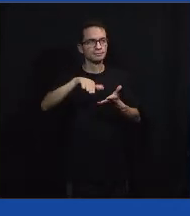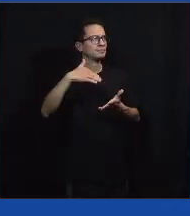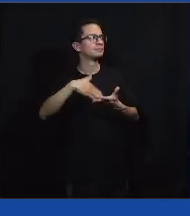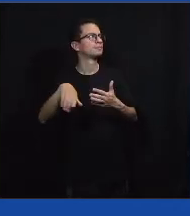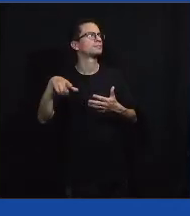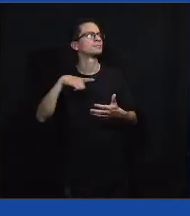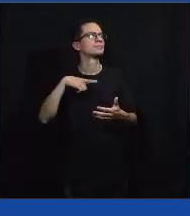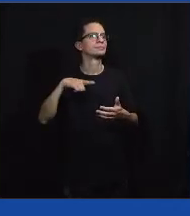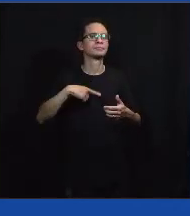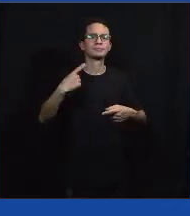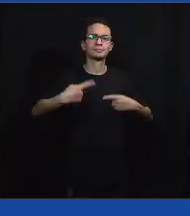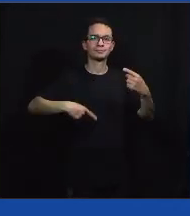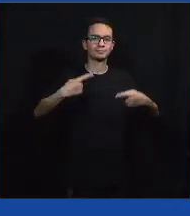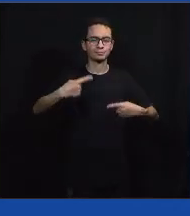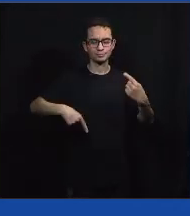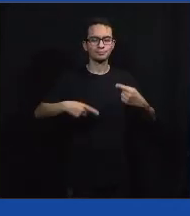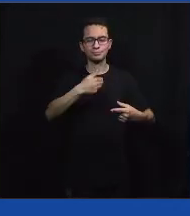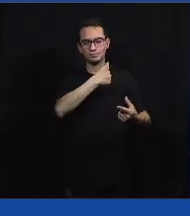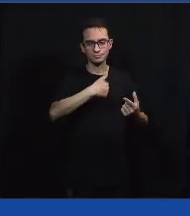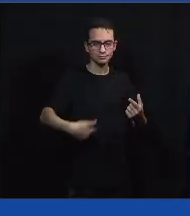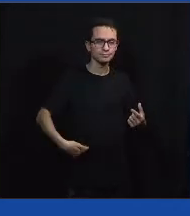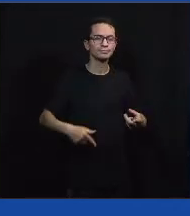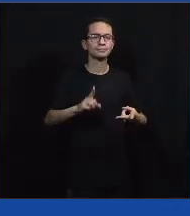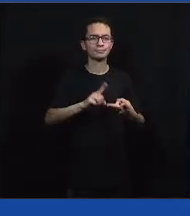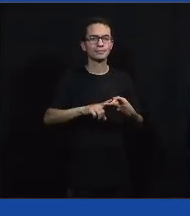ministério público, STF,